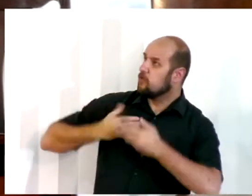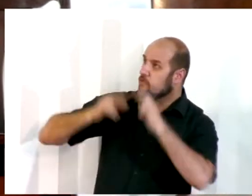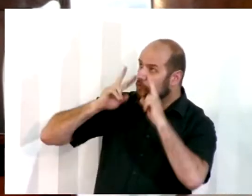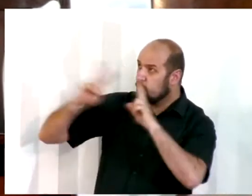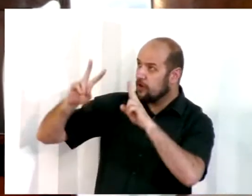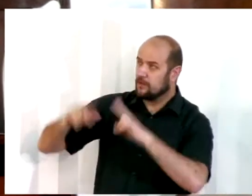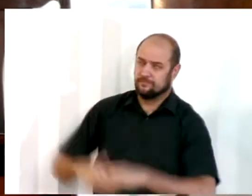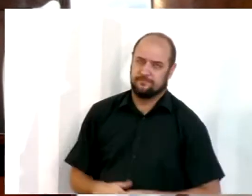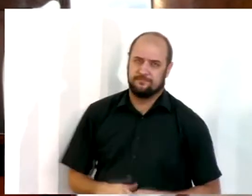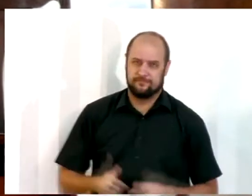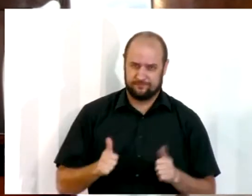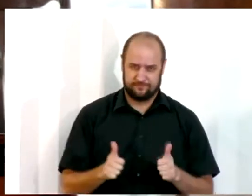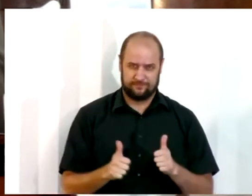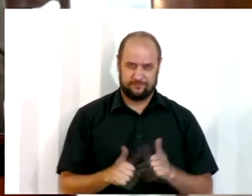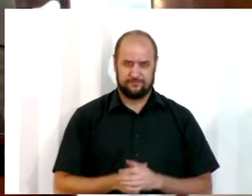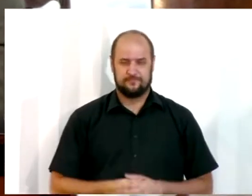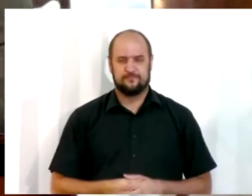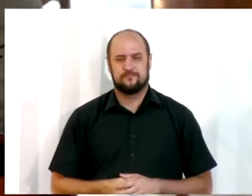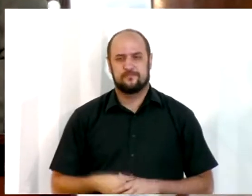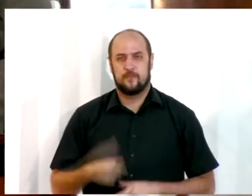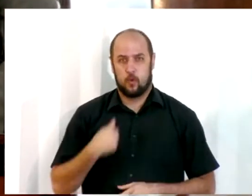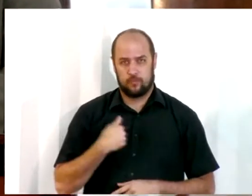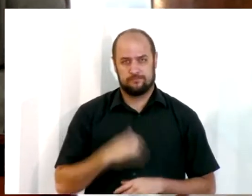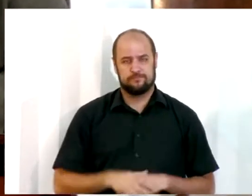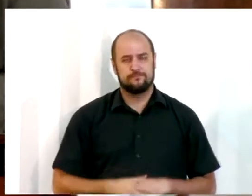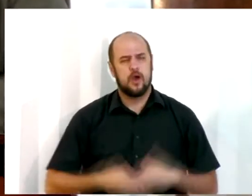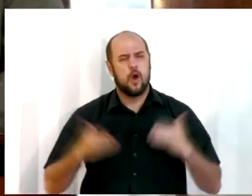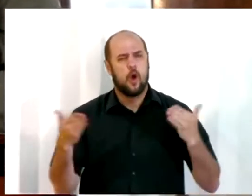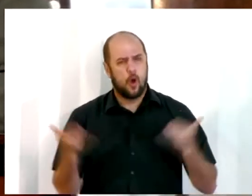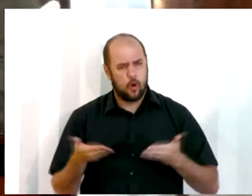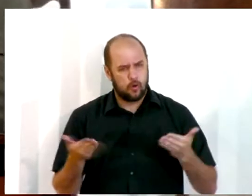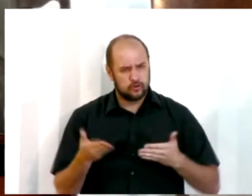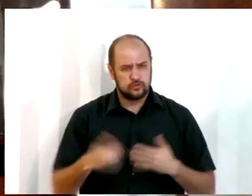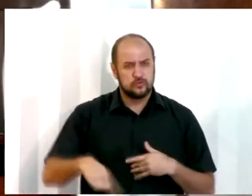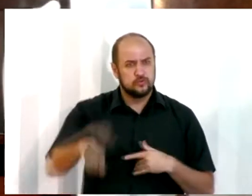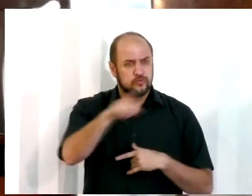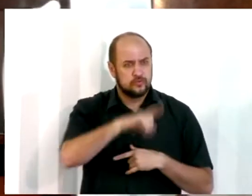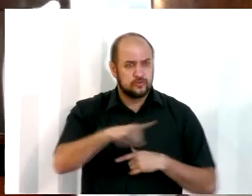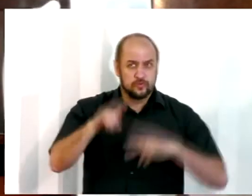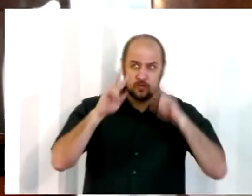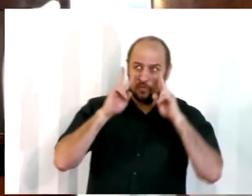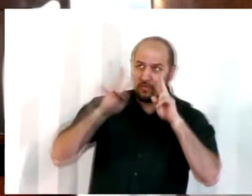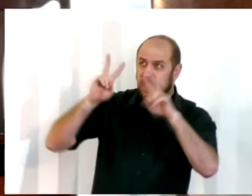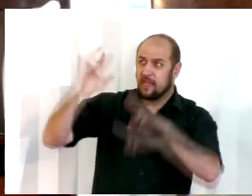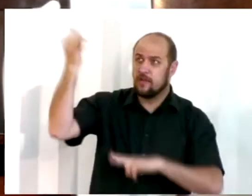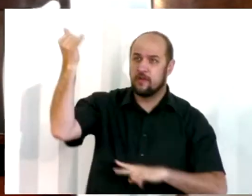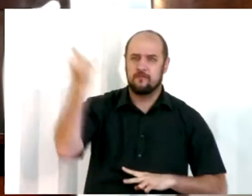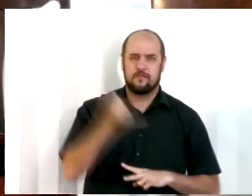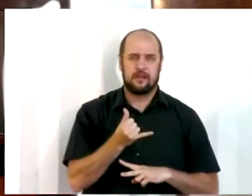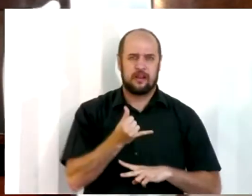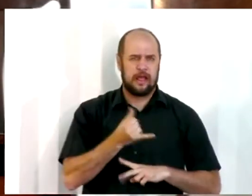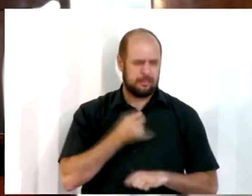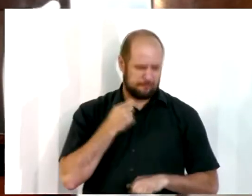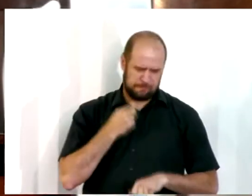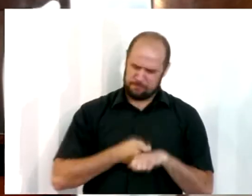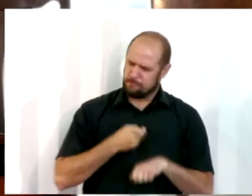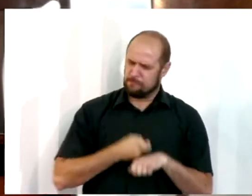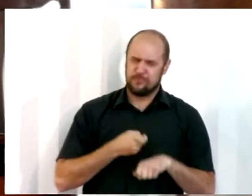Ok? Hoje, se ouvir diz a voz de Deus, não